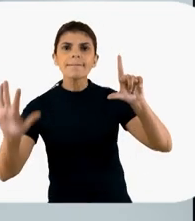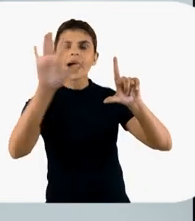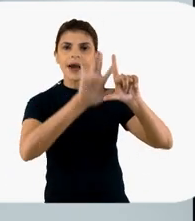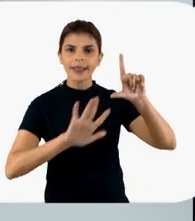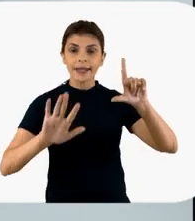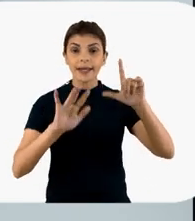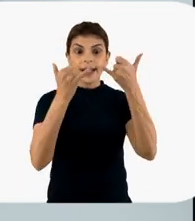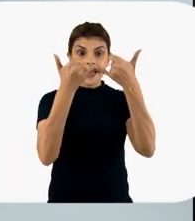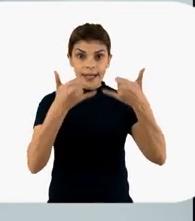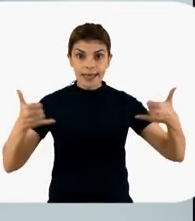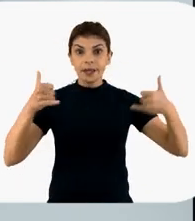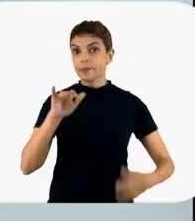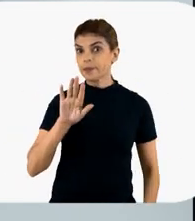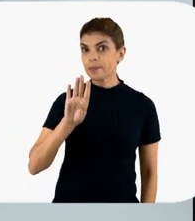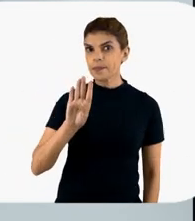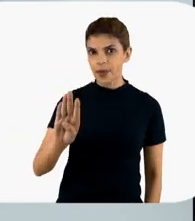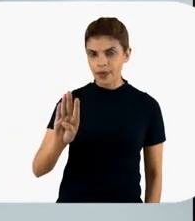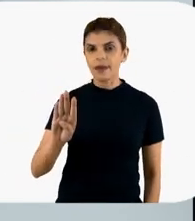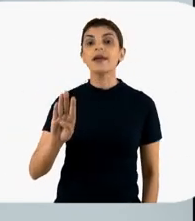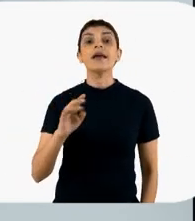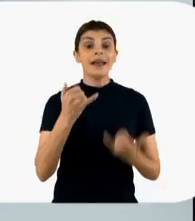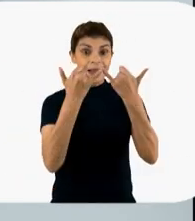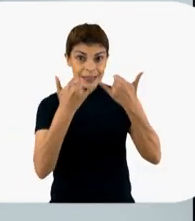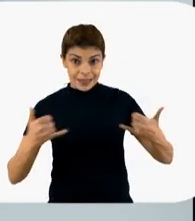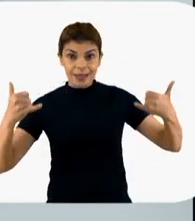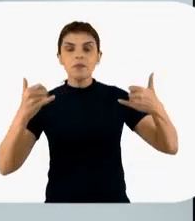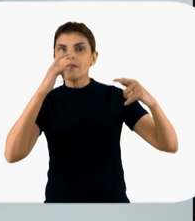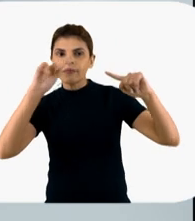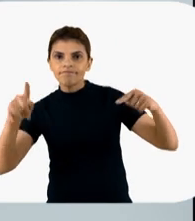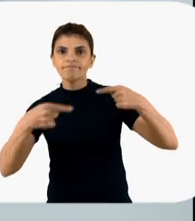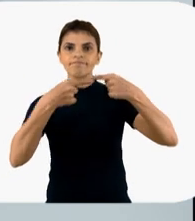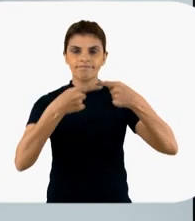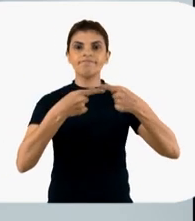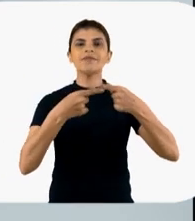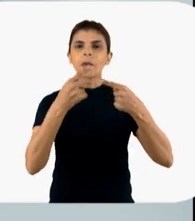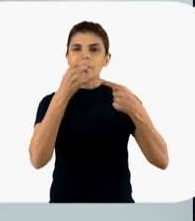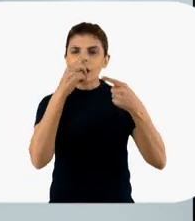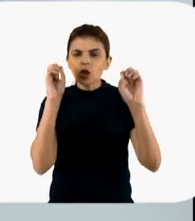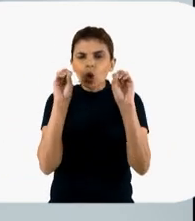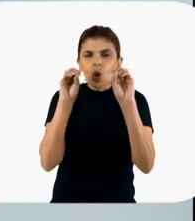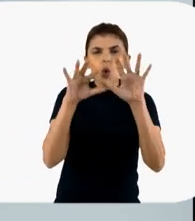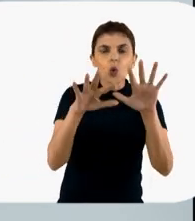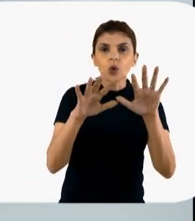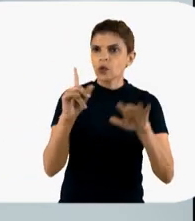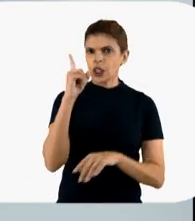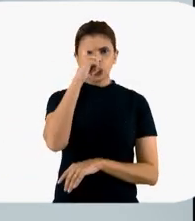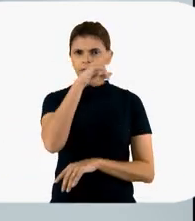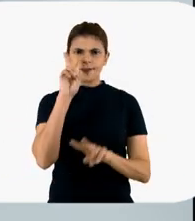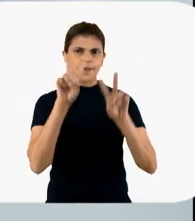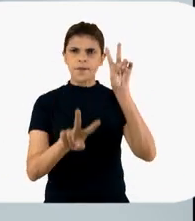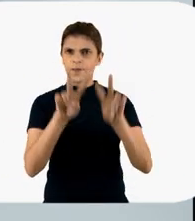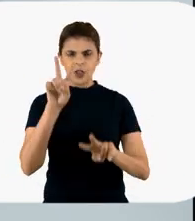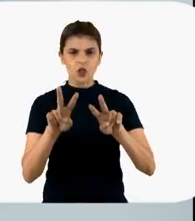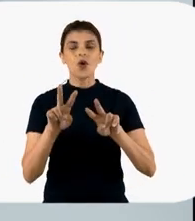imagem chamada de linha B. Elas são perpendiculares à pleura e parecem os feixes de luz. Não são